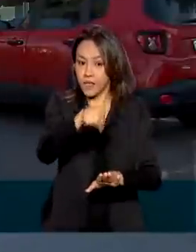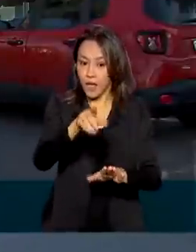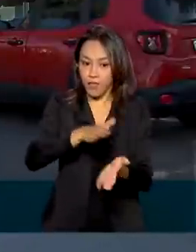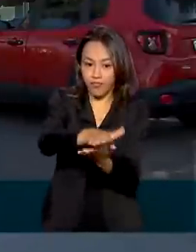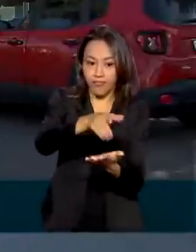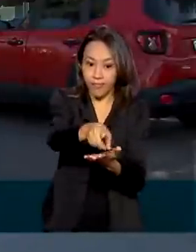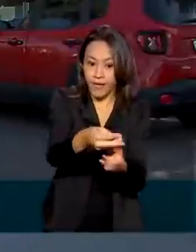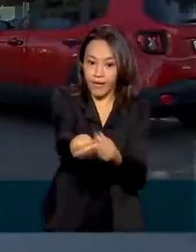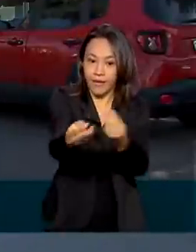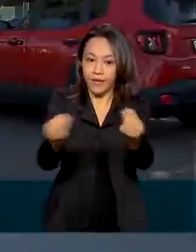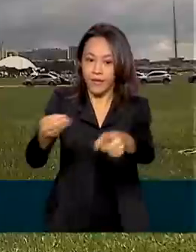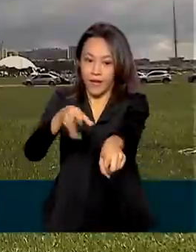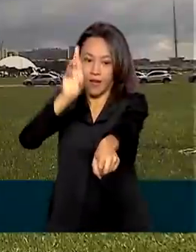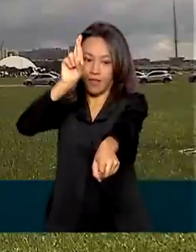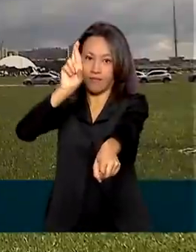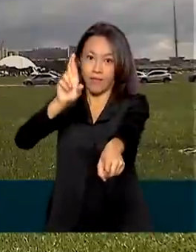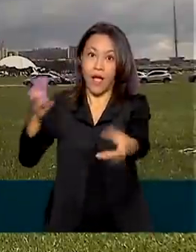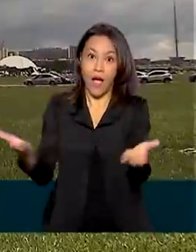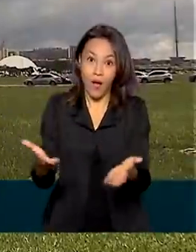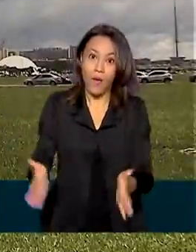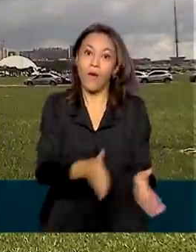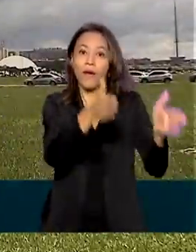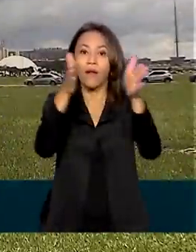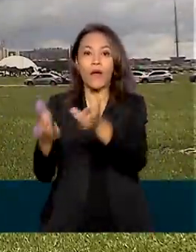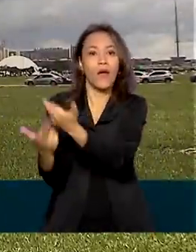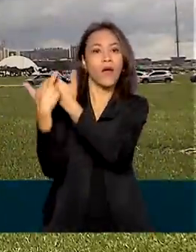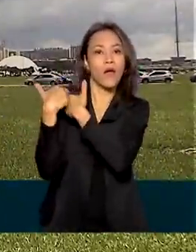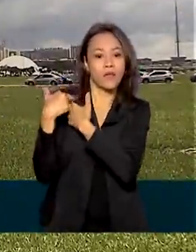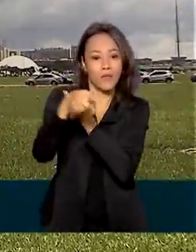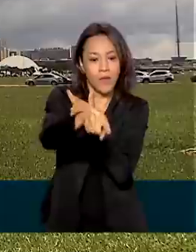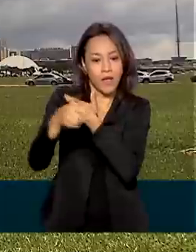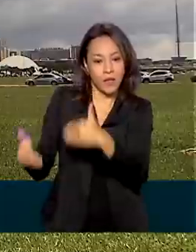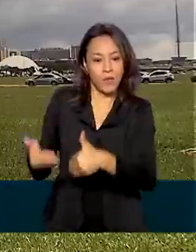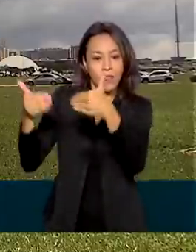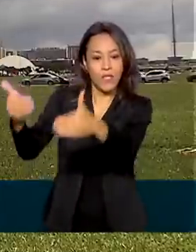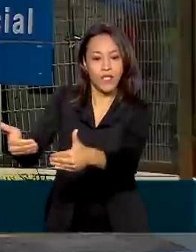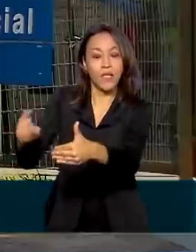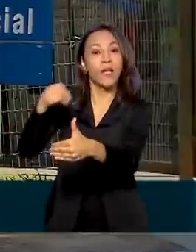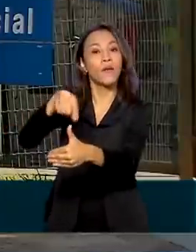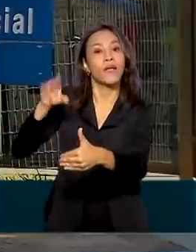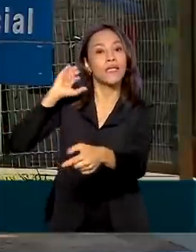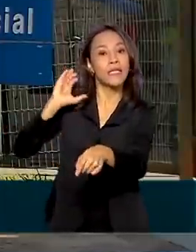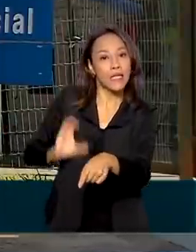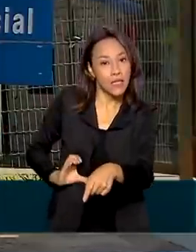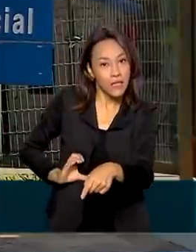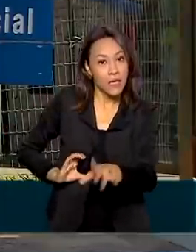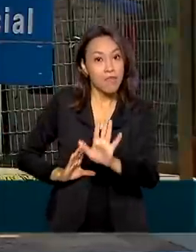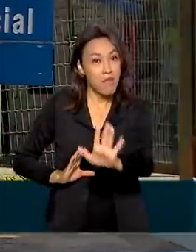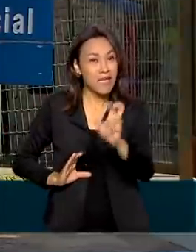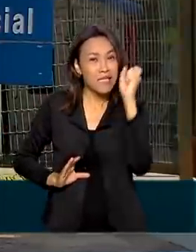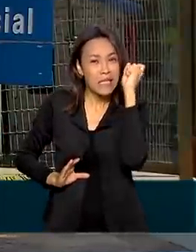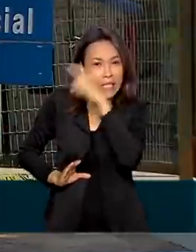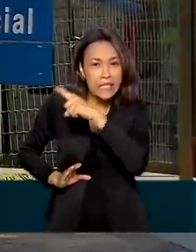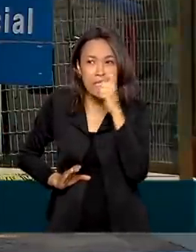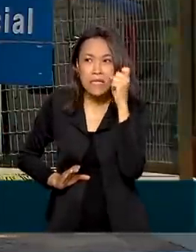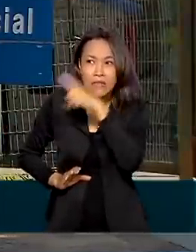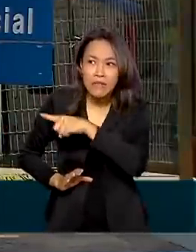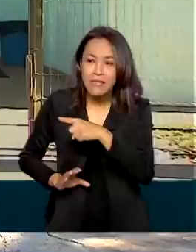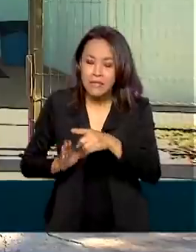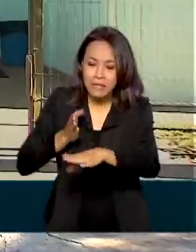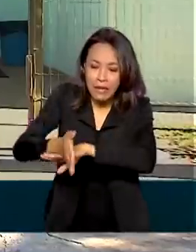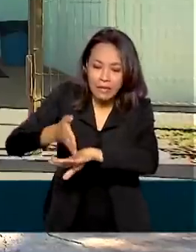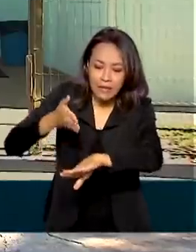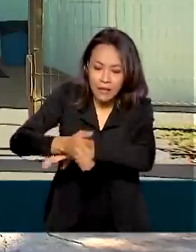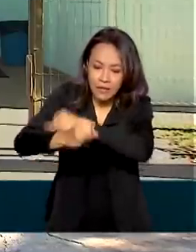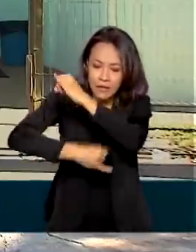Referência de Assistência Social e agora é de responsabilidade do Ministério da Cidadania. Mas em caso de dificuldade de acesso à internet